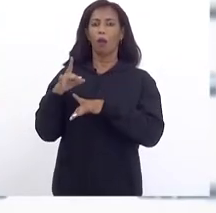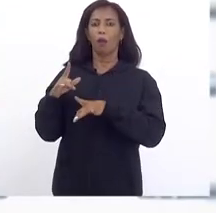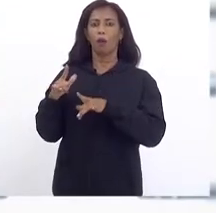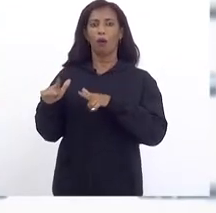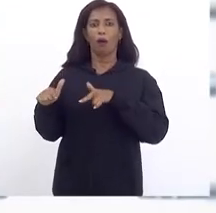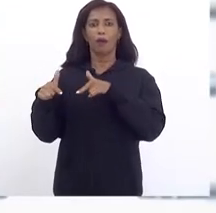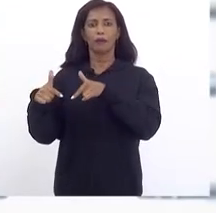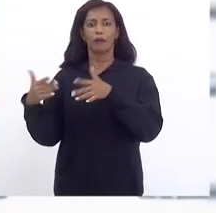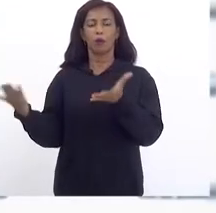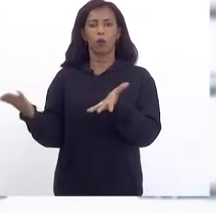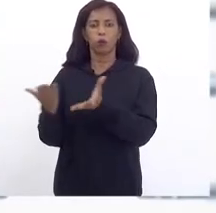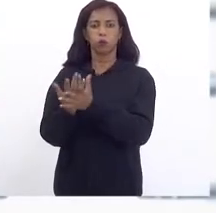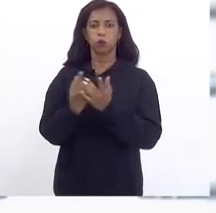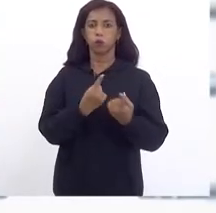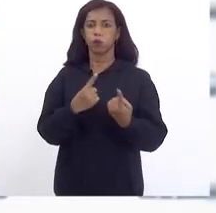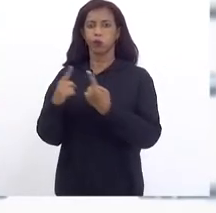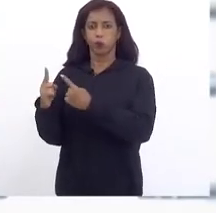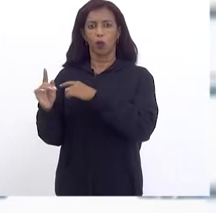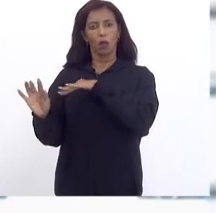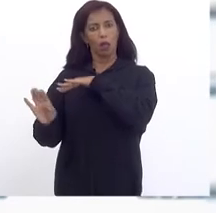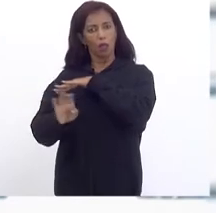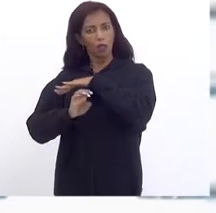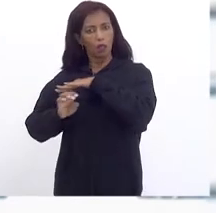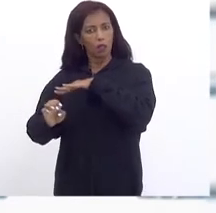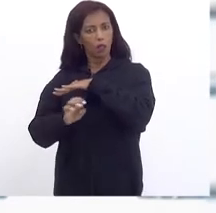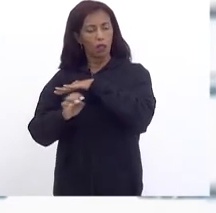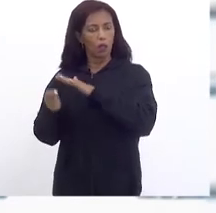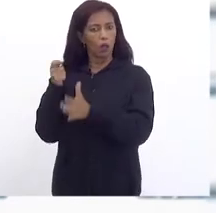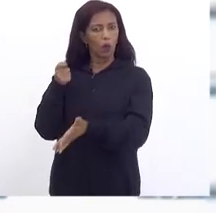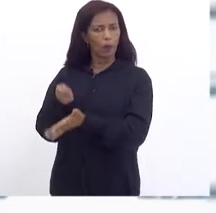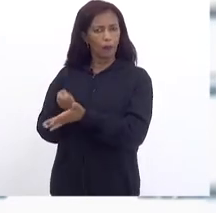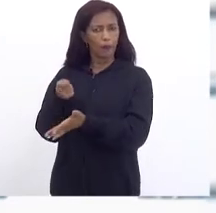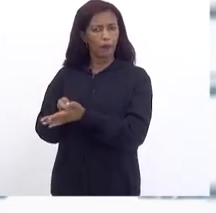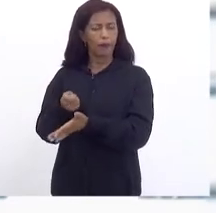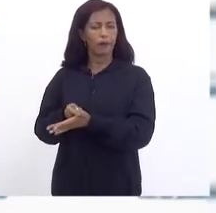ação Com relação A cobrança